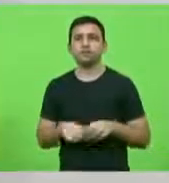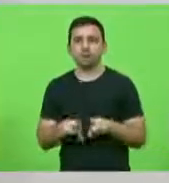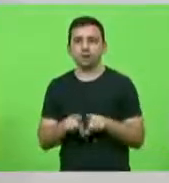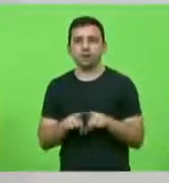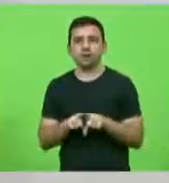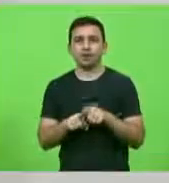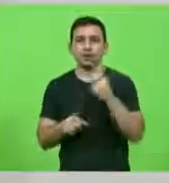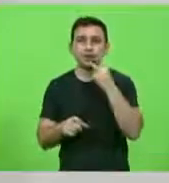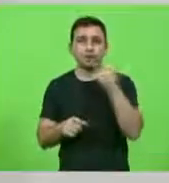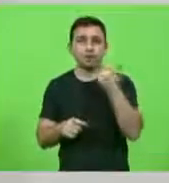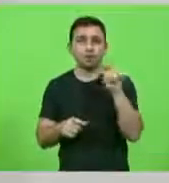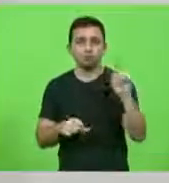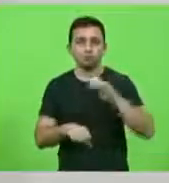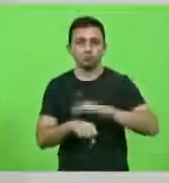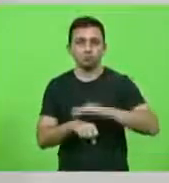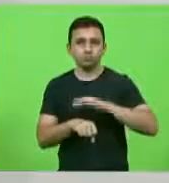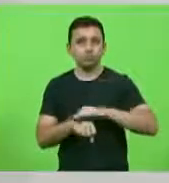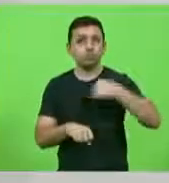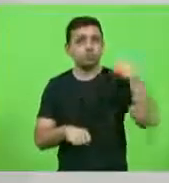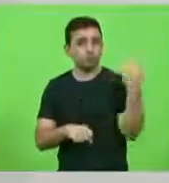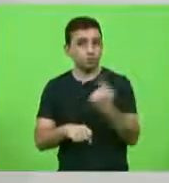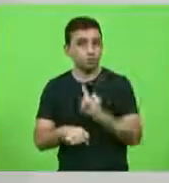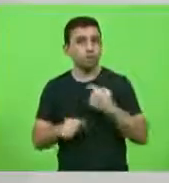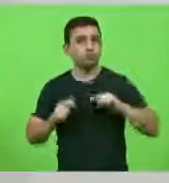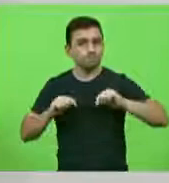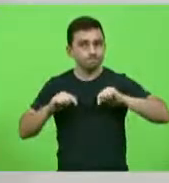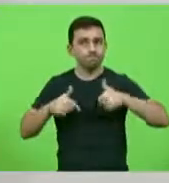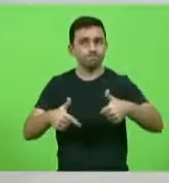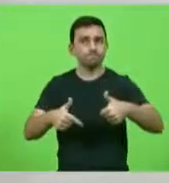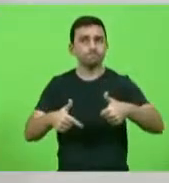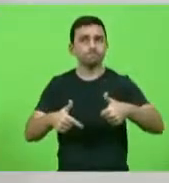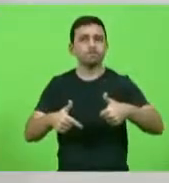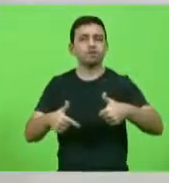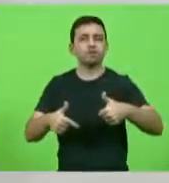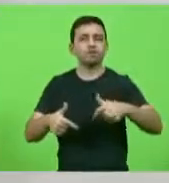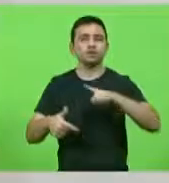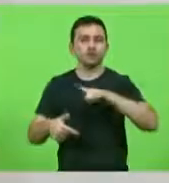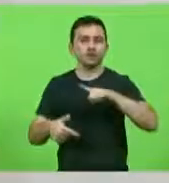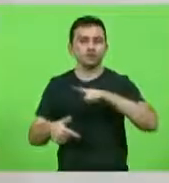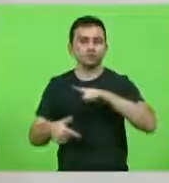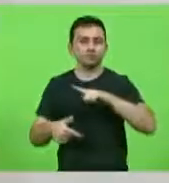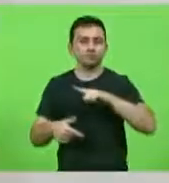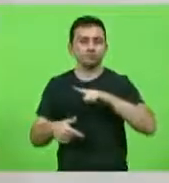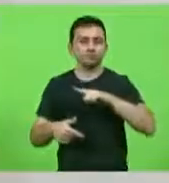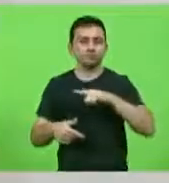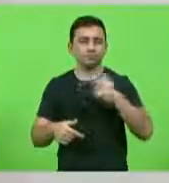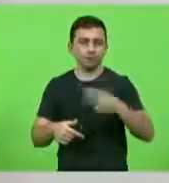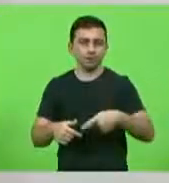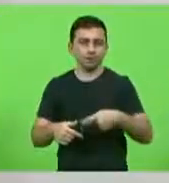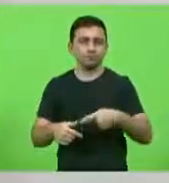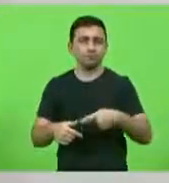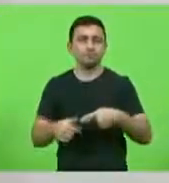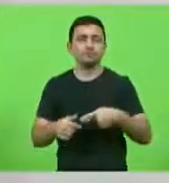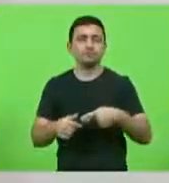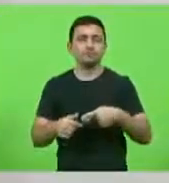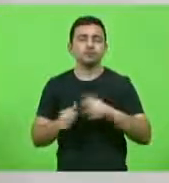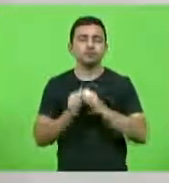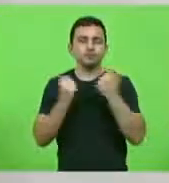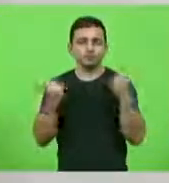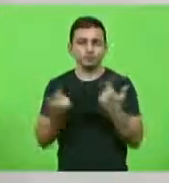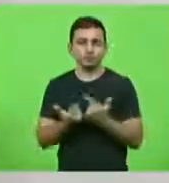falar de algumas ações que estamos fazendo aqui no âmbito do Parlamento catarinense, preocupados com as